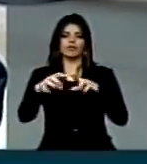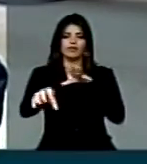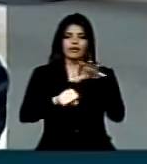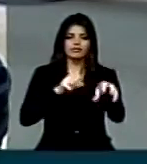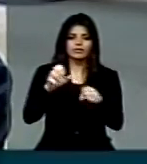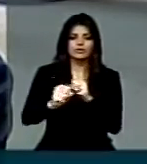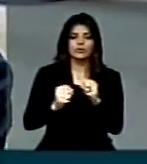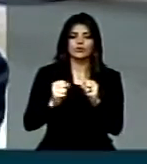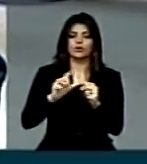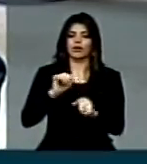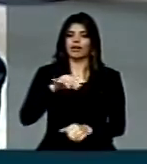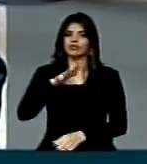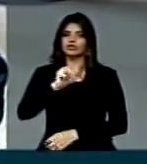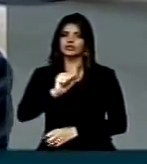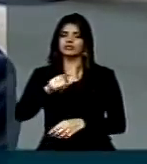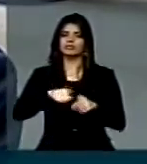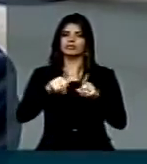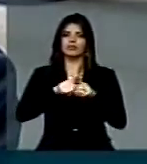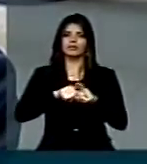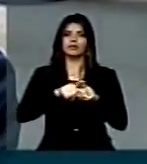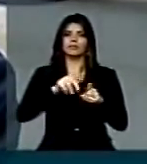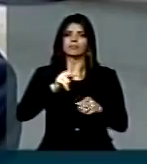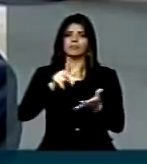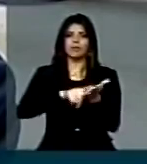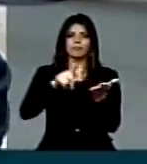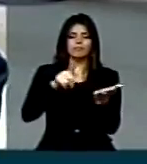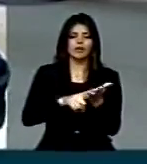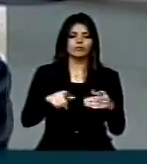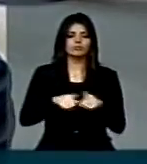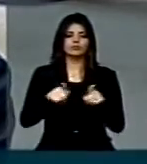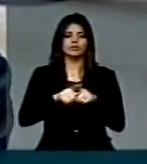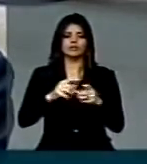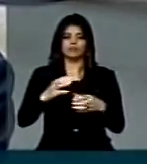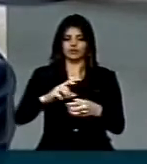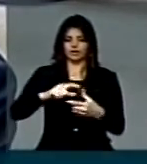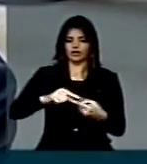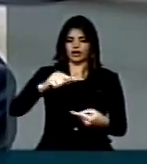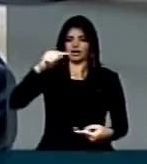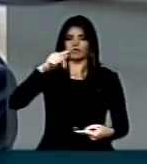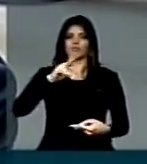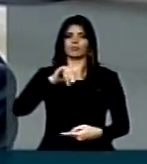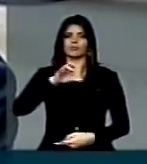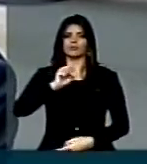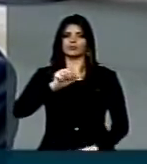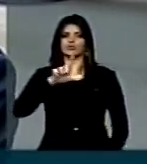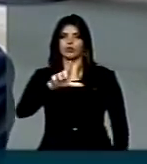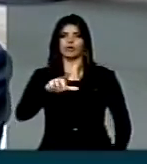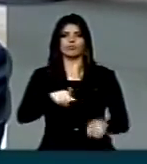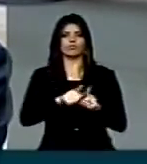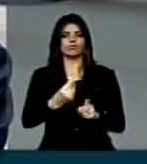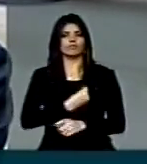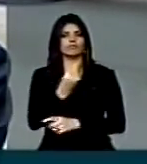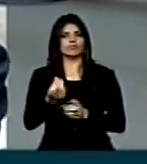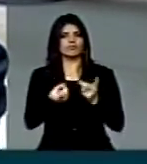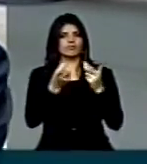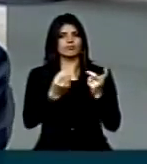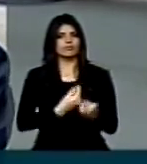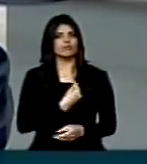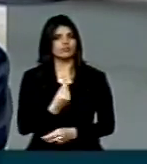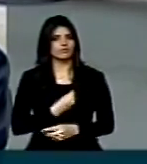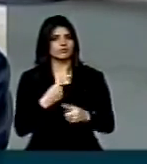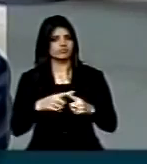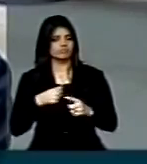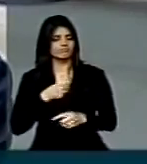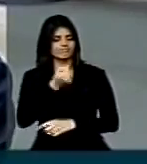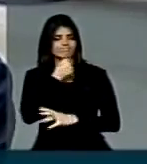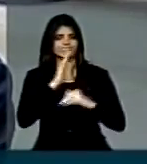latinhas, de papelão, estava com uma garrafa de pinho sol e a de cloro que ia tentar vender para sobreviver. Deu uma entrevista, inclusive, para o